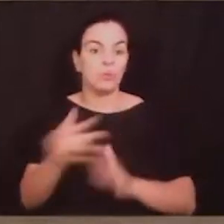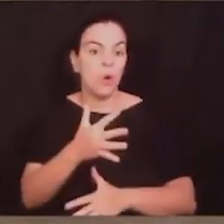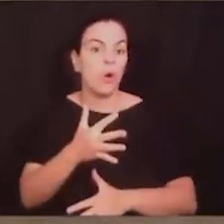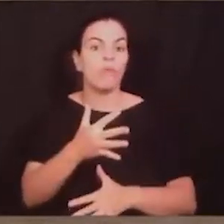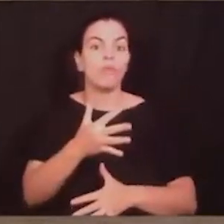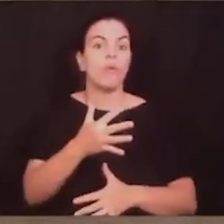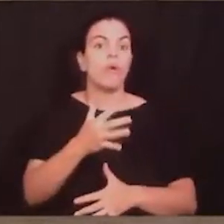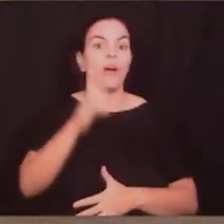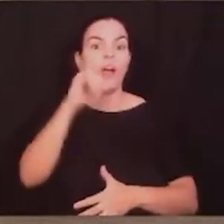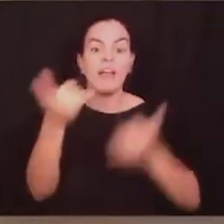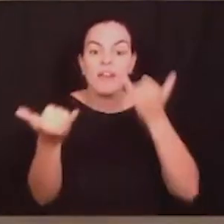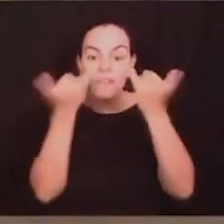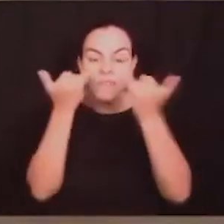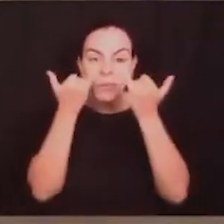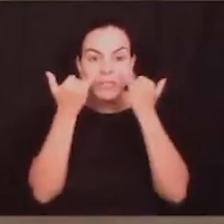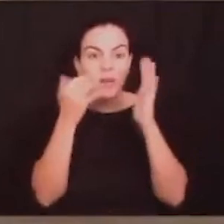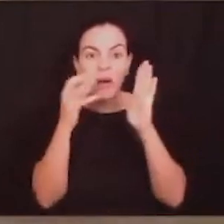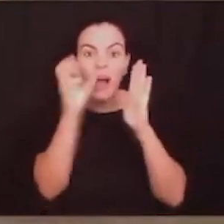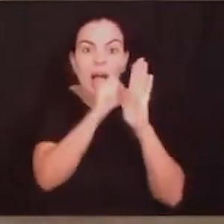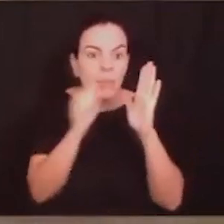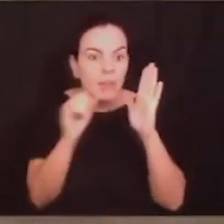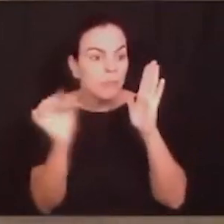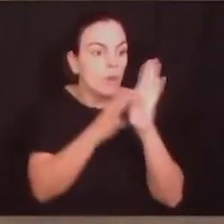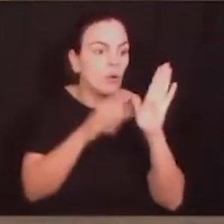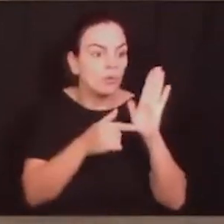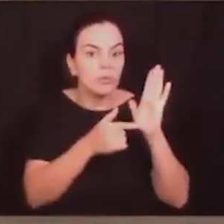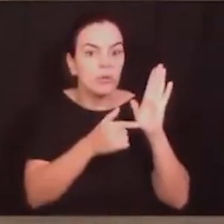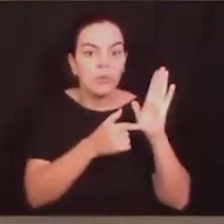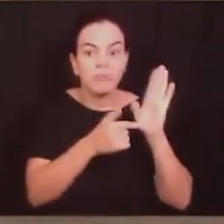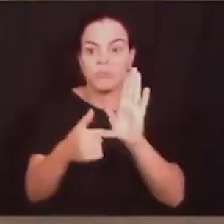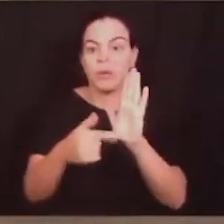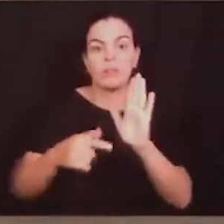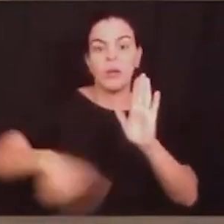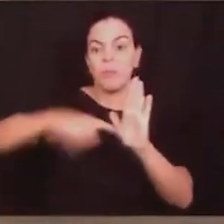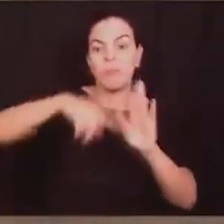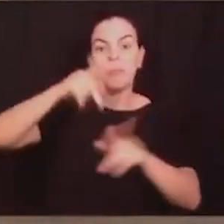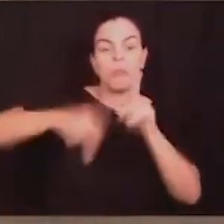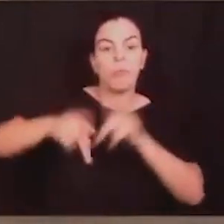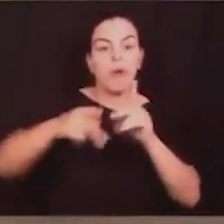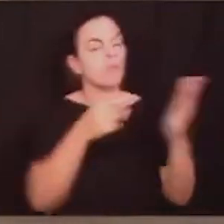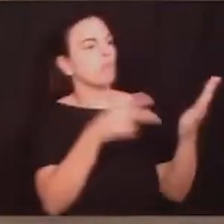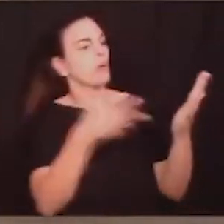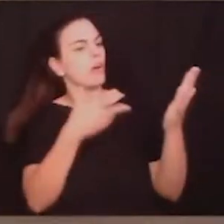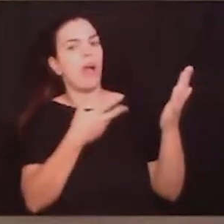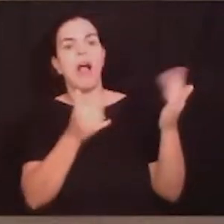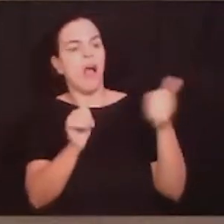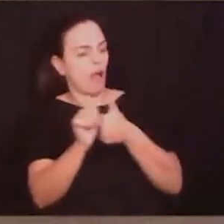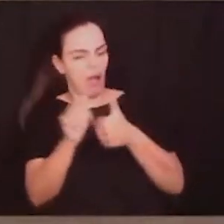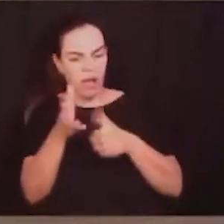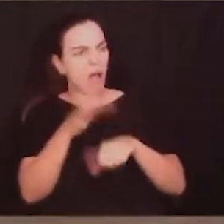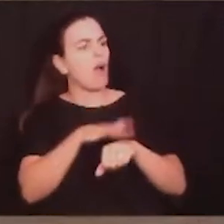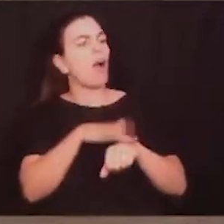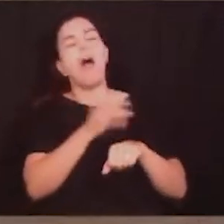pronto e acabado para a população, simplesmente engoligo ela abaixo. O que eu quero é que, nos debates que nós temos, o BNDES